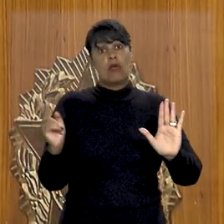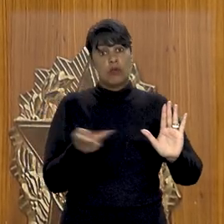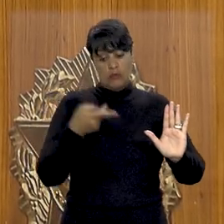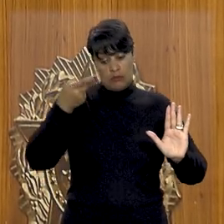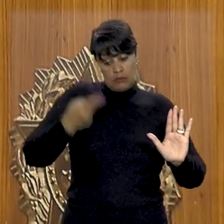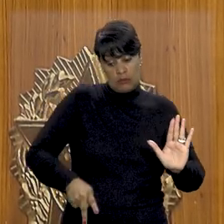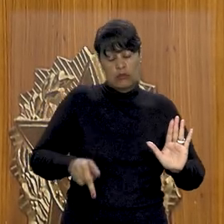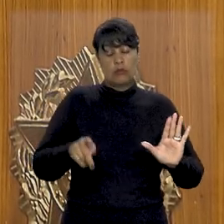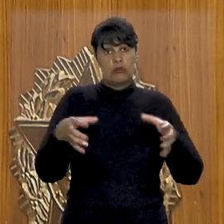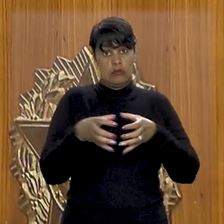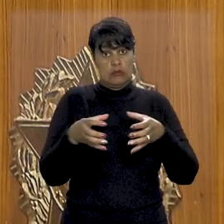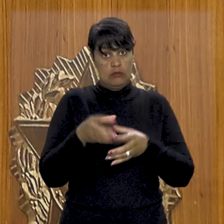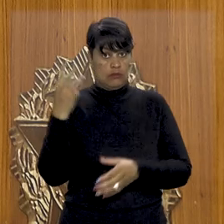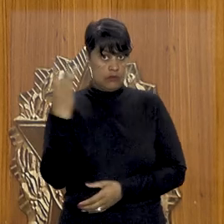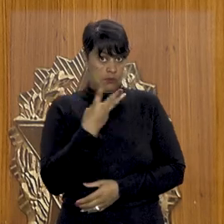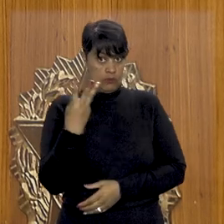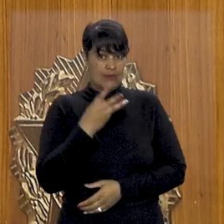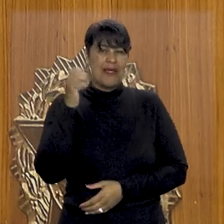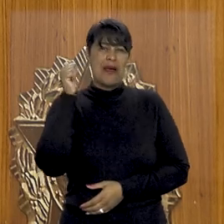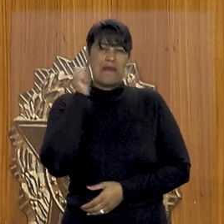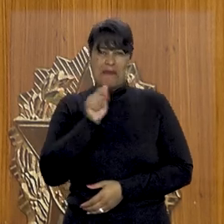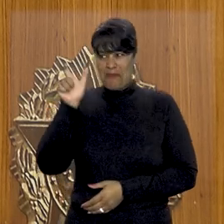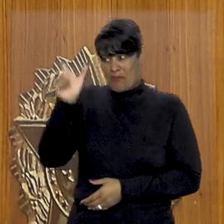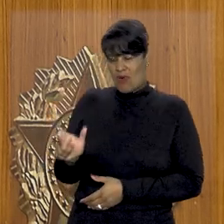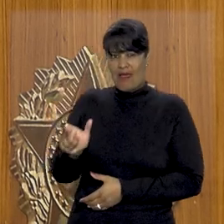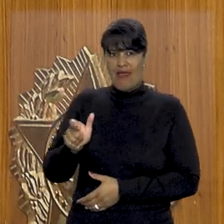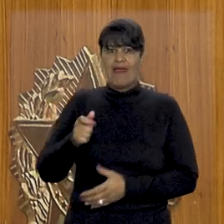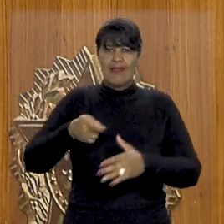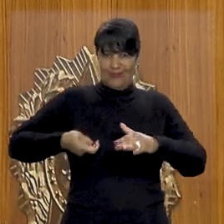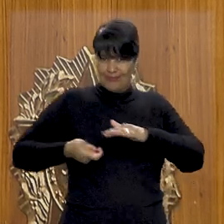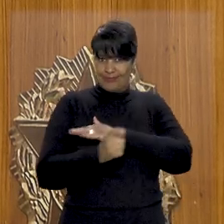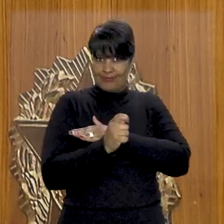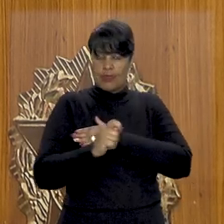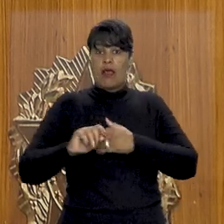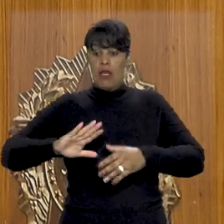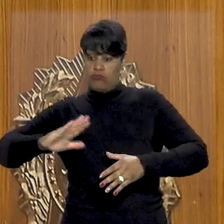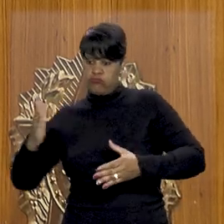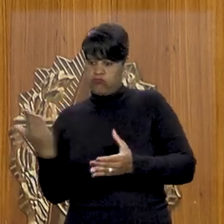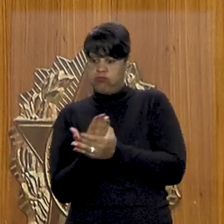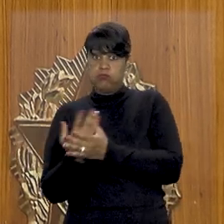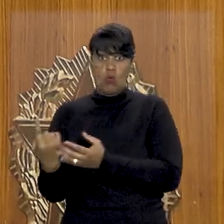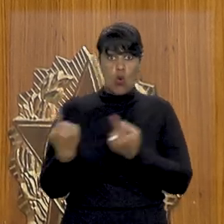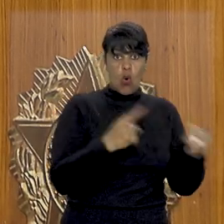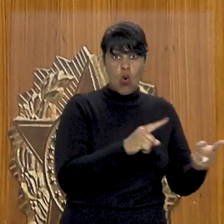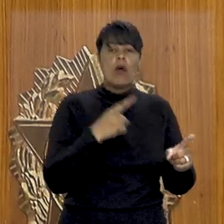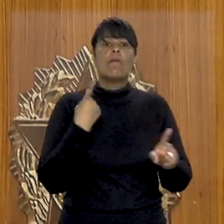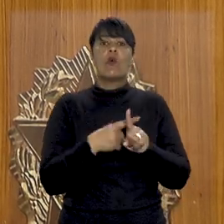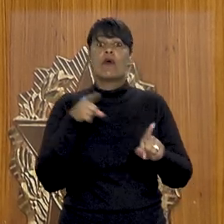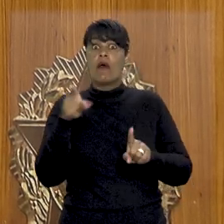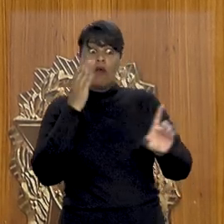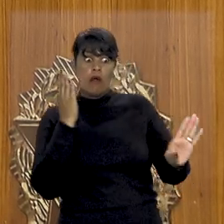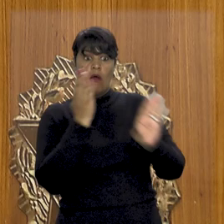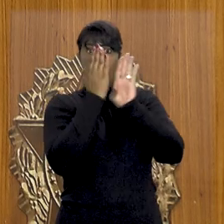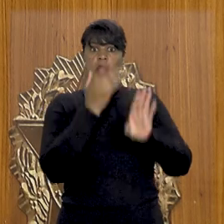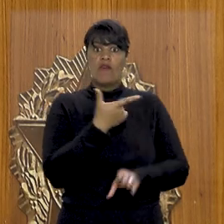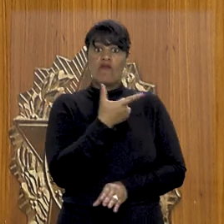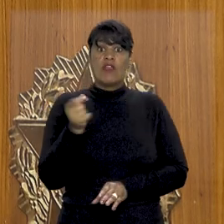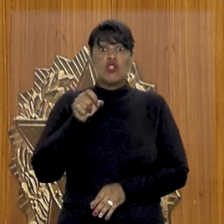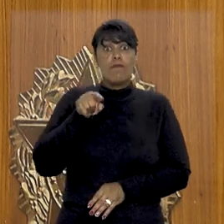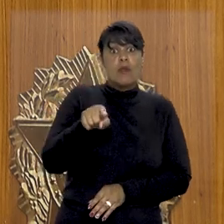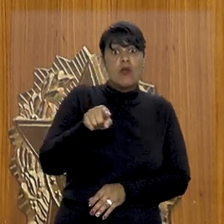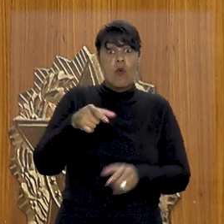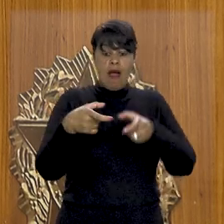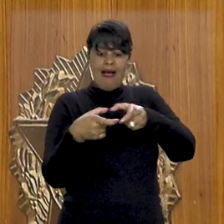terceira turma, a investidora ajuizou uma ação de indenização após descobrir que 20 mil ações da Telemar foram